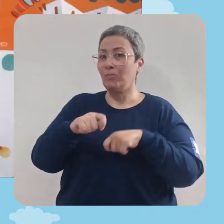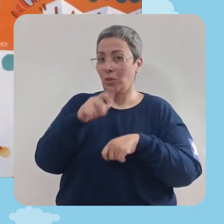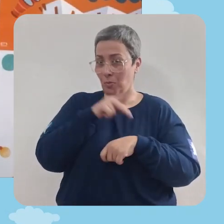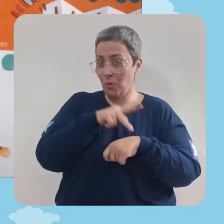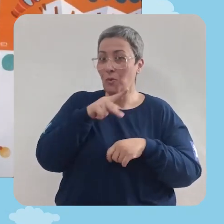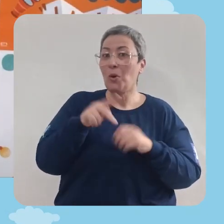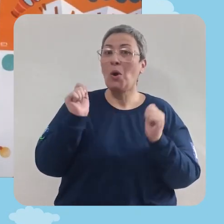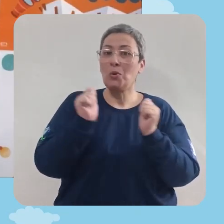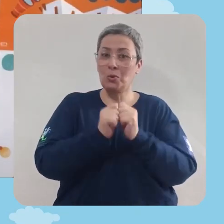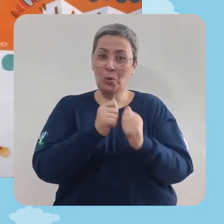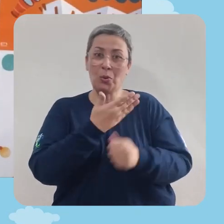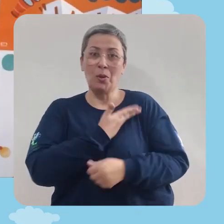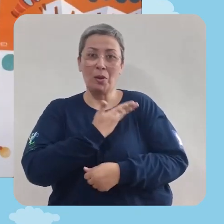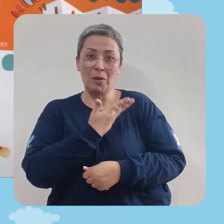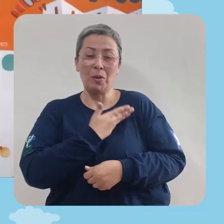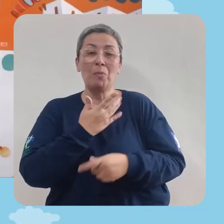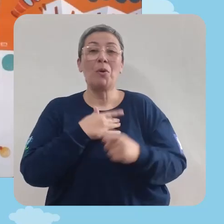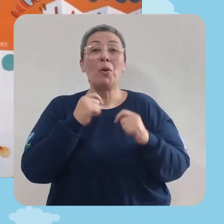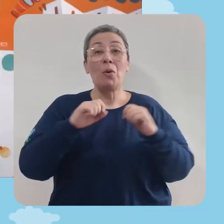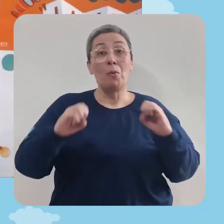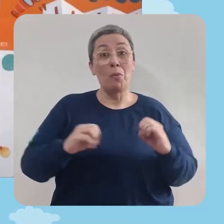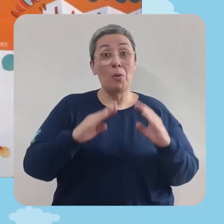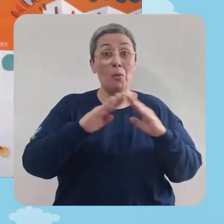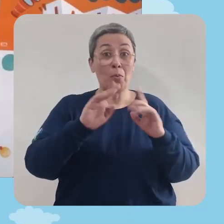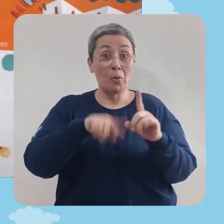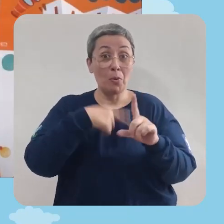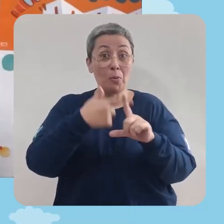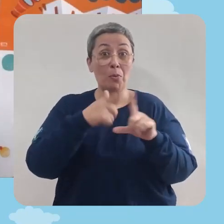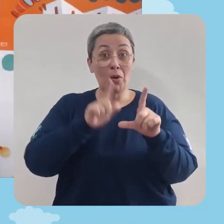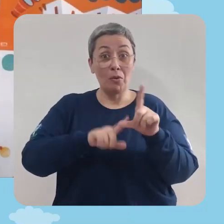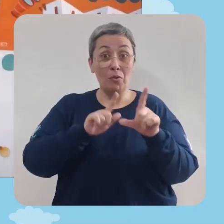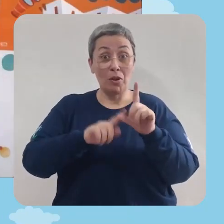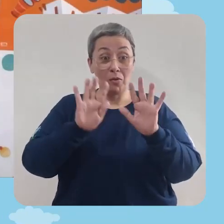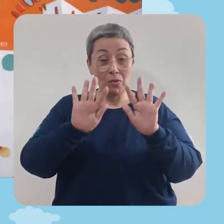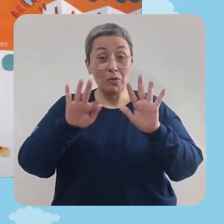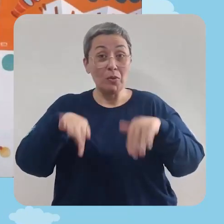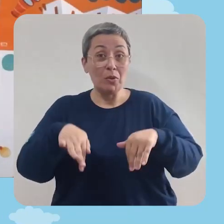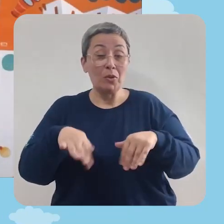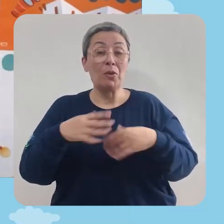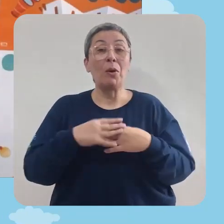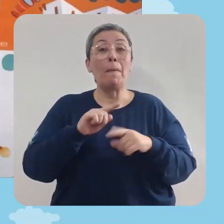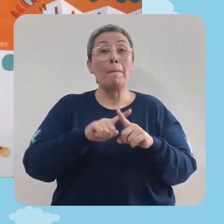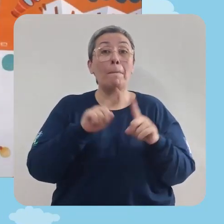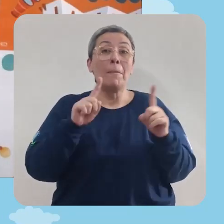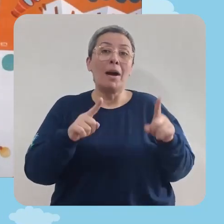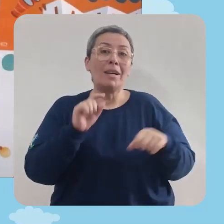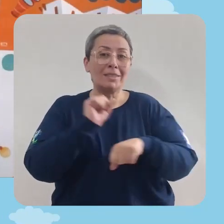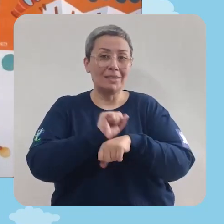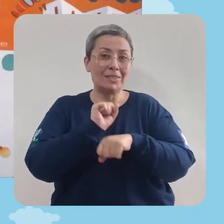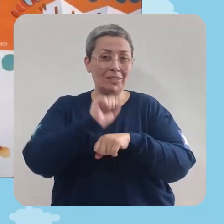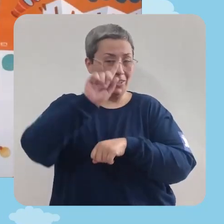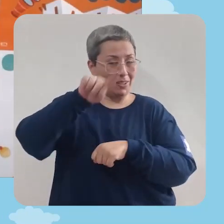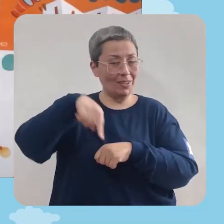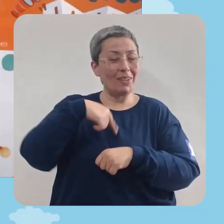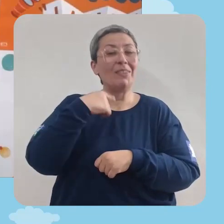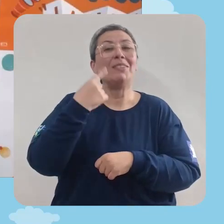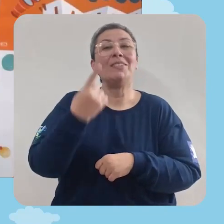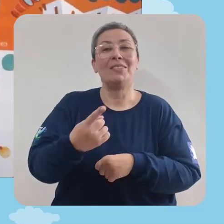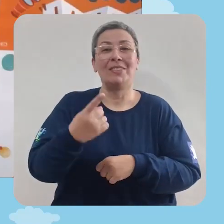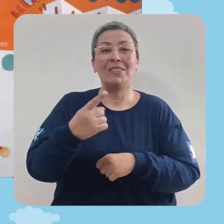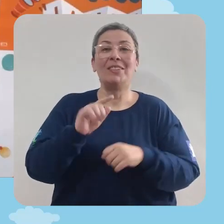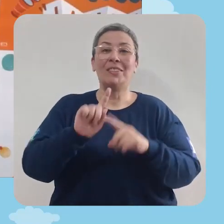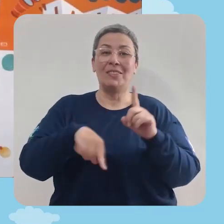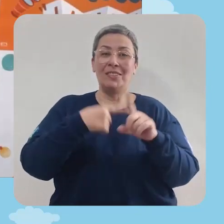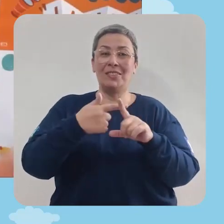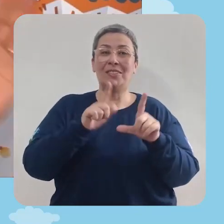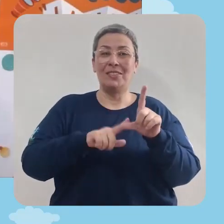professores e com seus amigos. O programa Além das Letras está chegando ao final, mas eu te espero no próximo